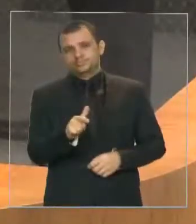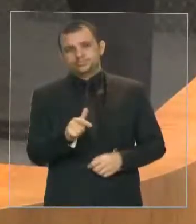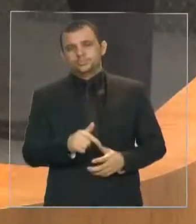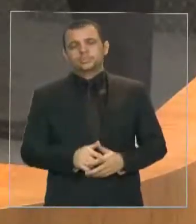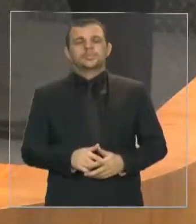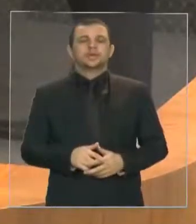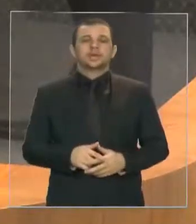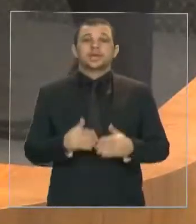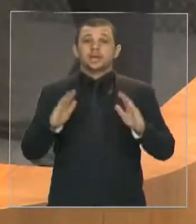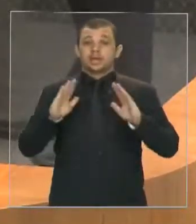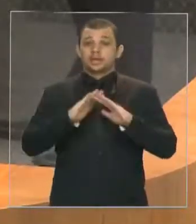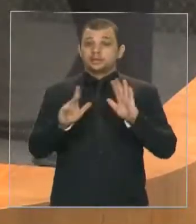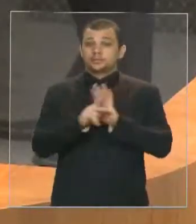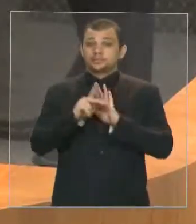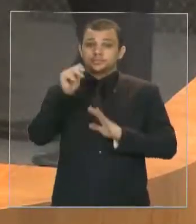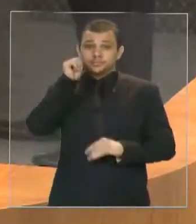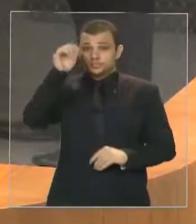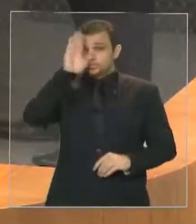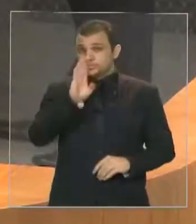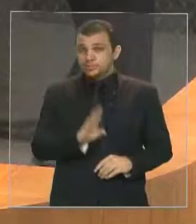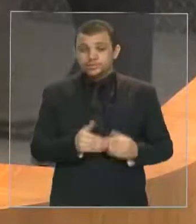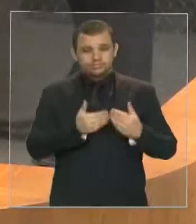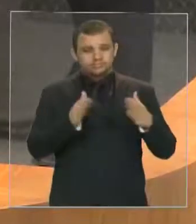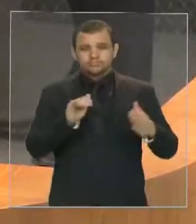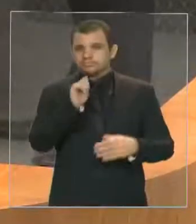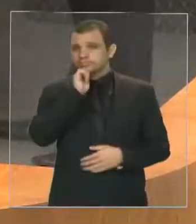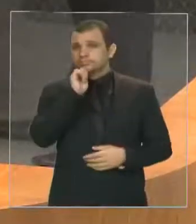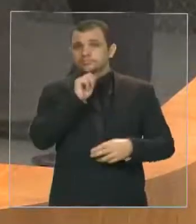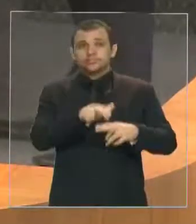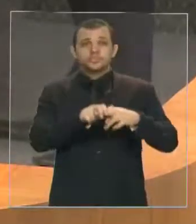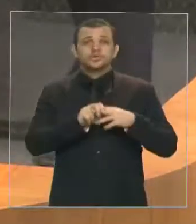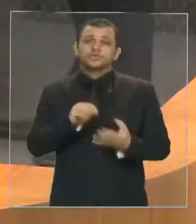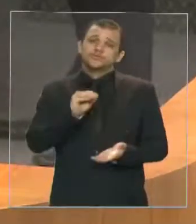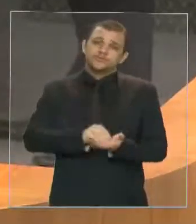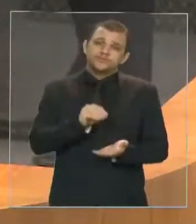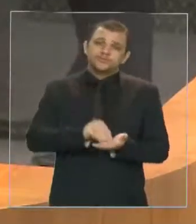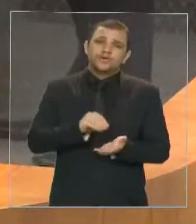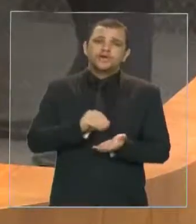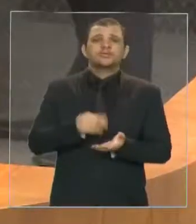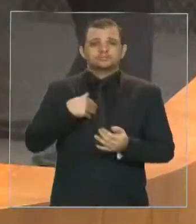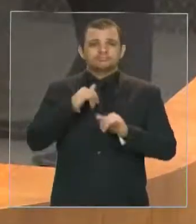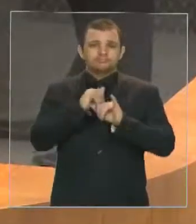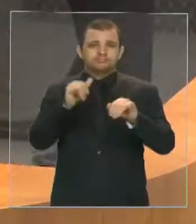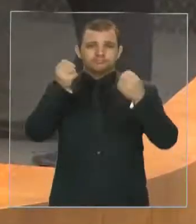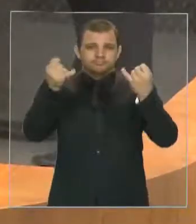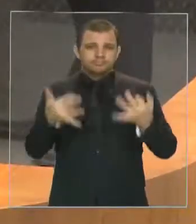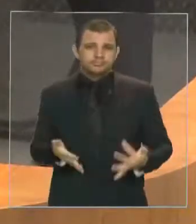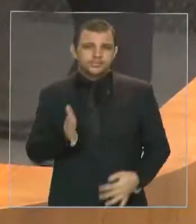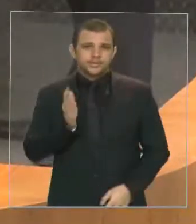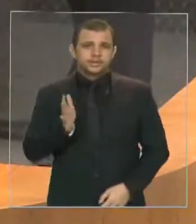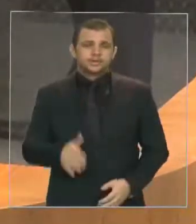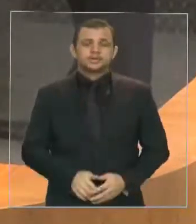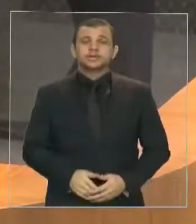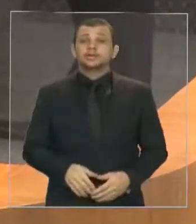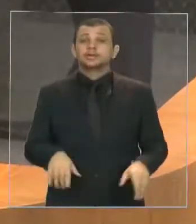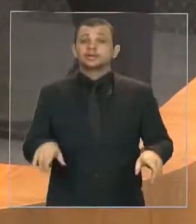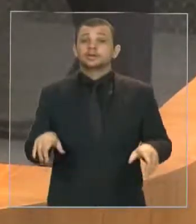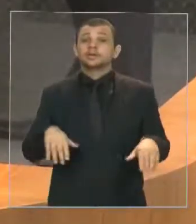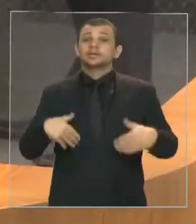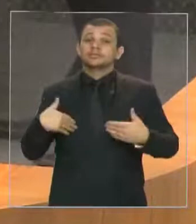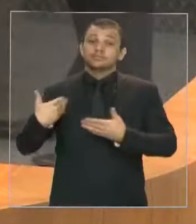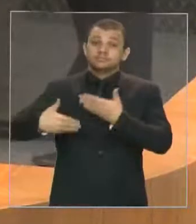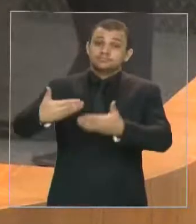ainda não foi inaugurada em razão das pendências acima citadas. Enquanto isso, as mulheres deste Estado